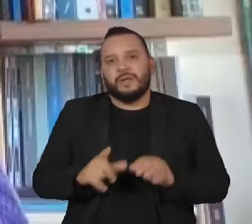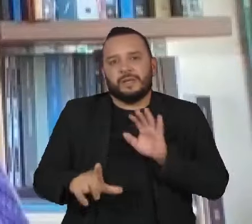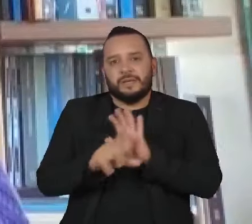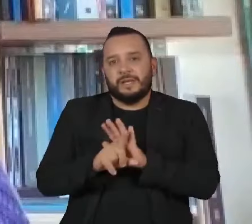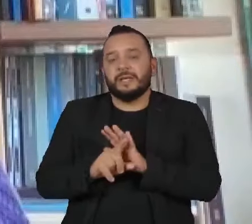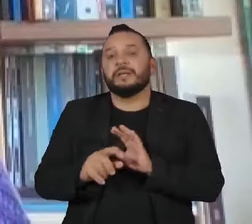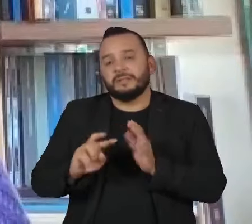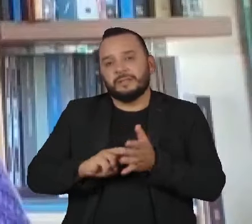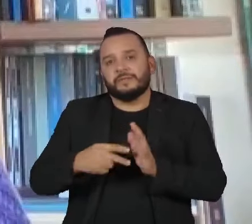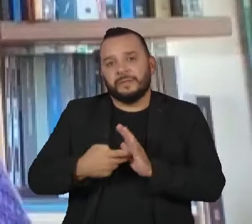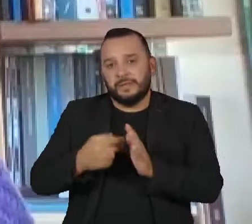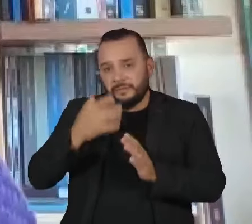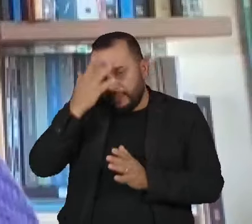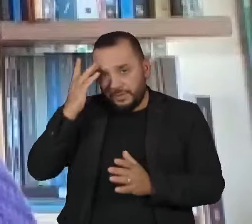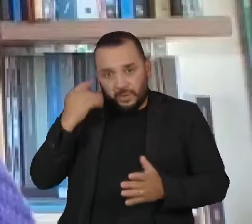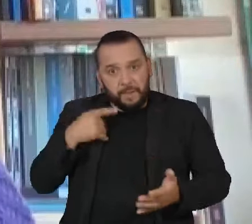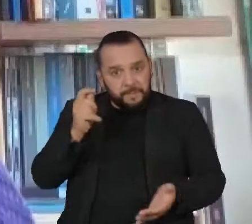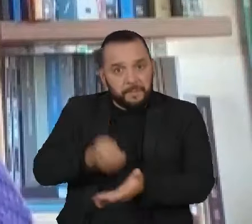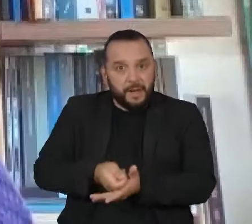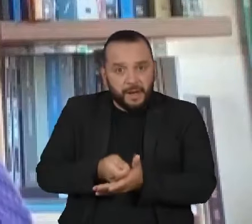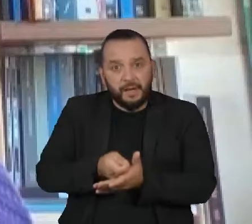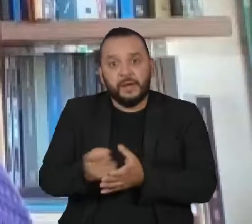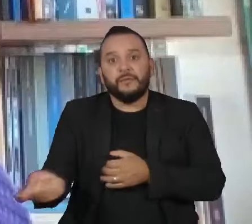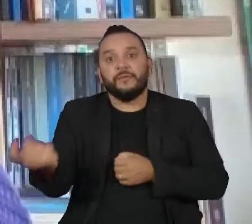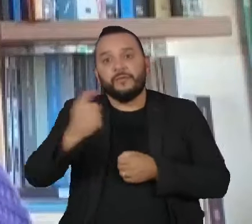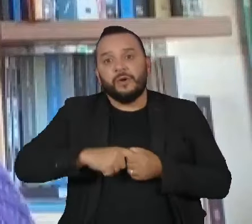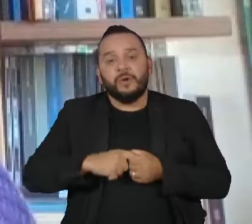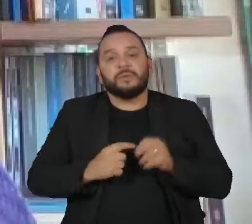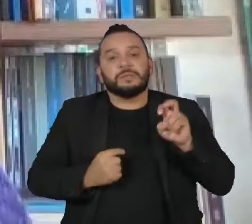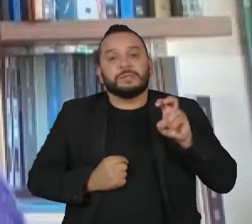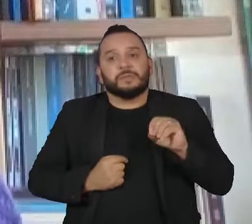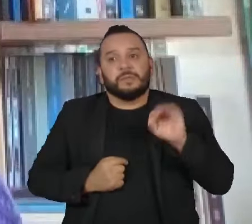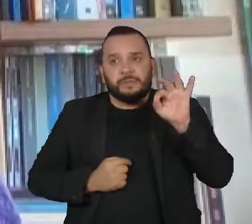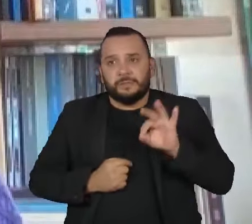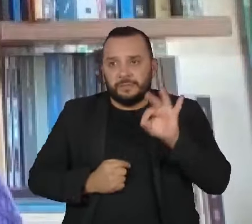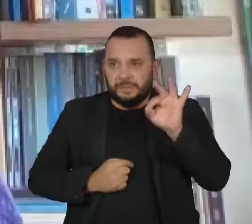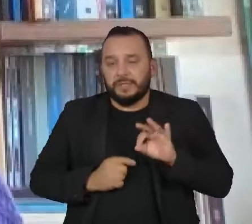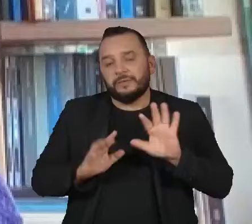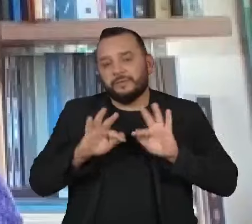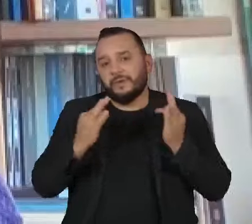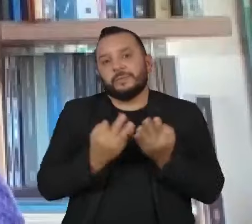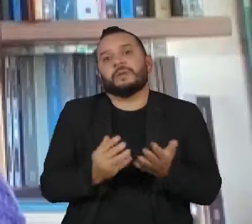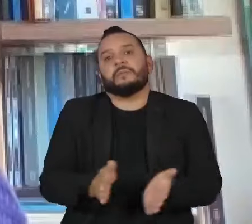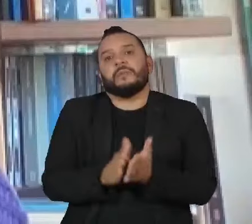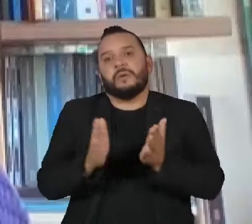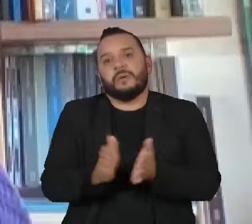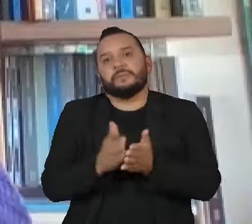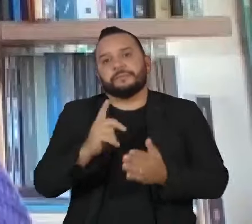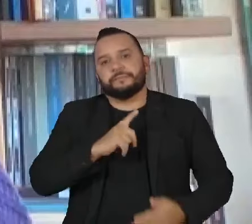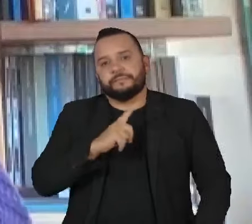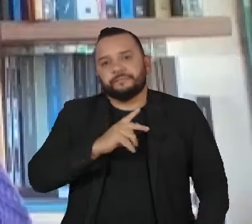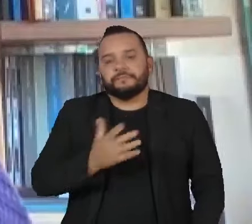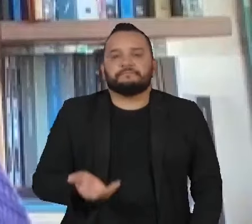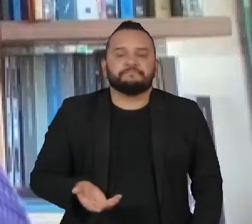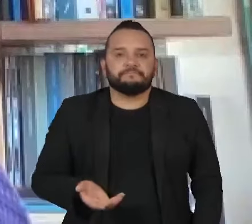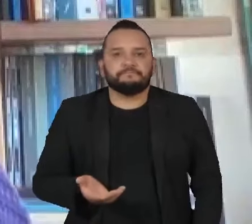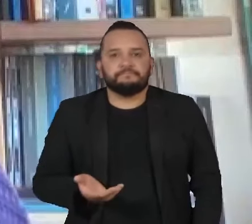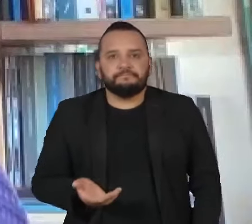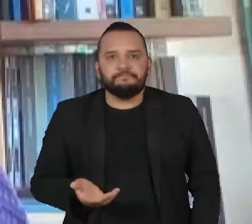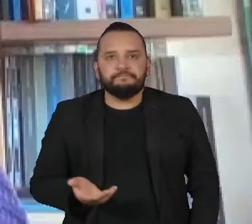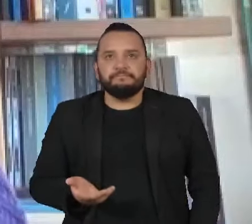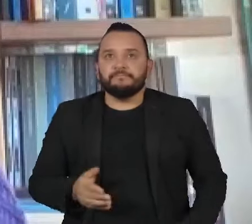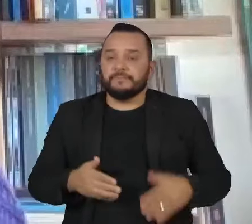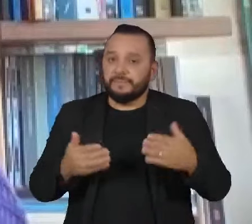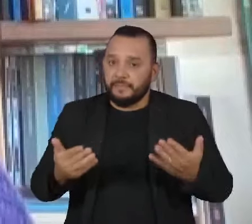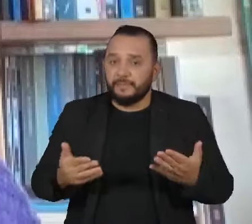50% desse recurso da taxação sobre energia para essas famílias mais pobres. Então, isso sendo